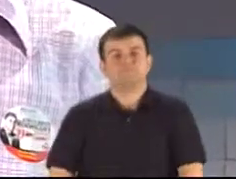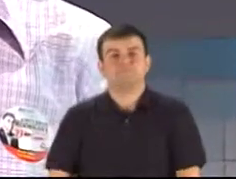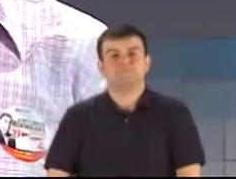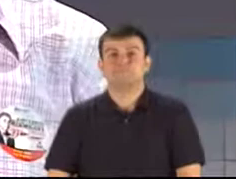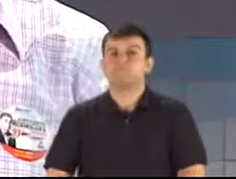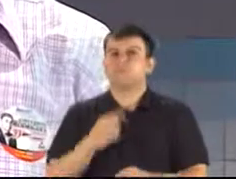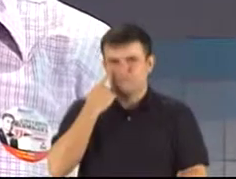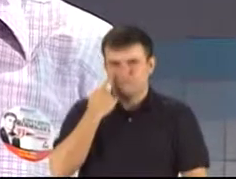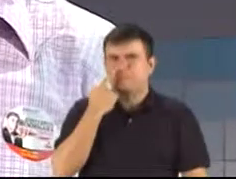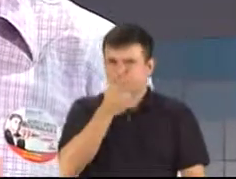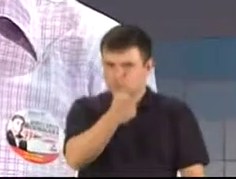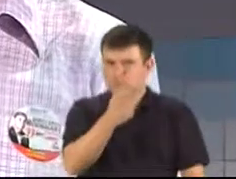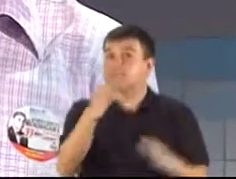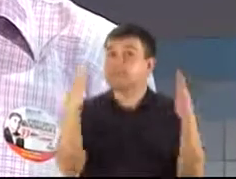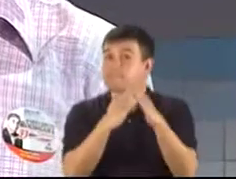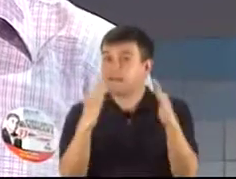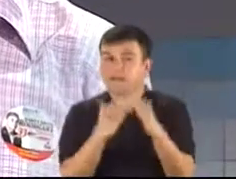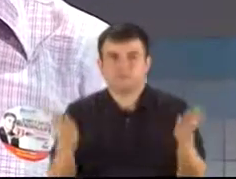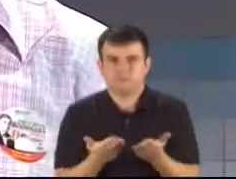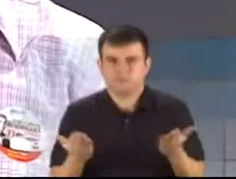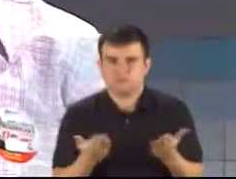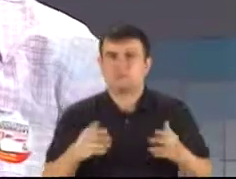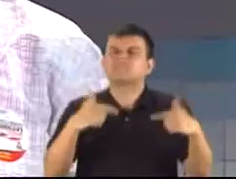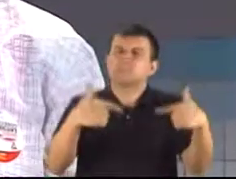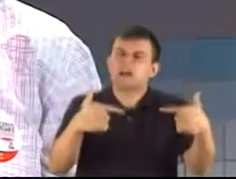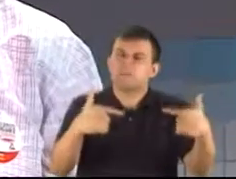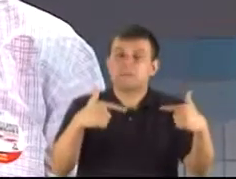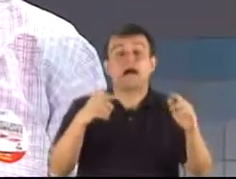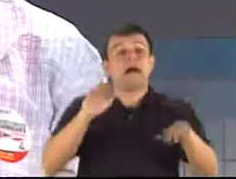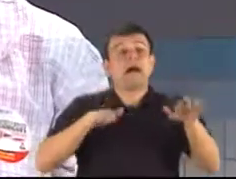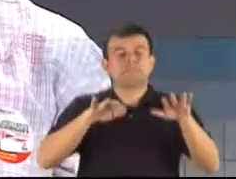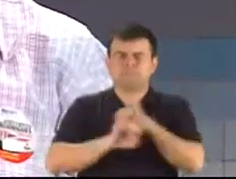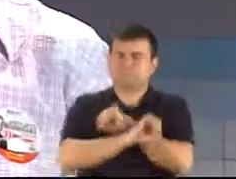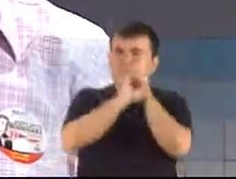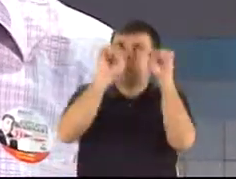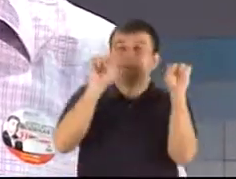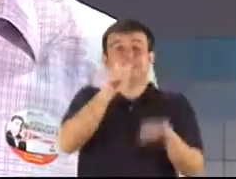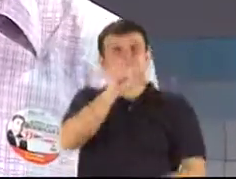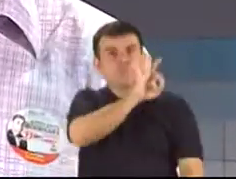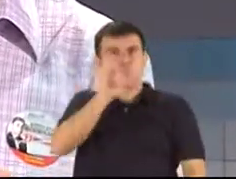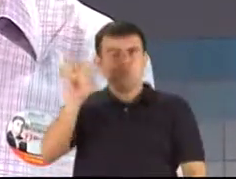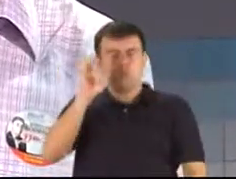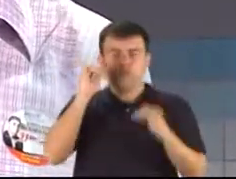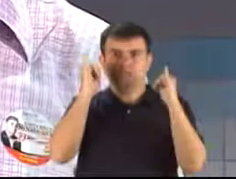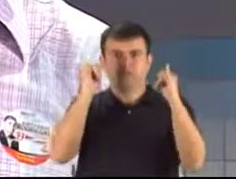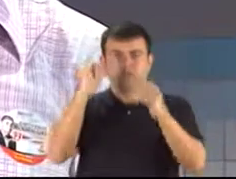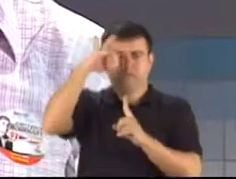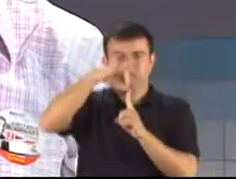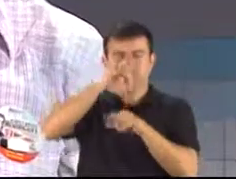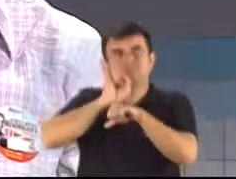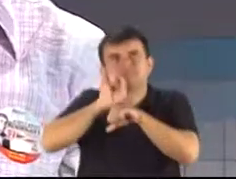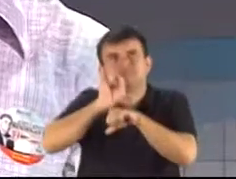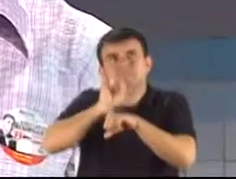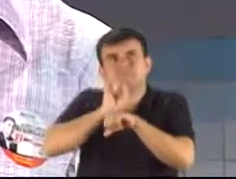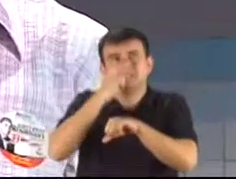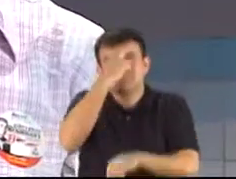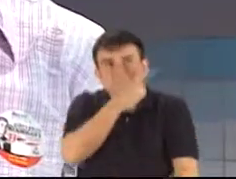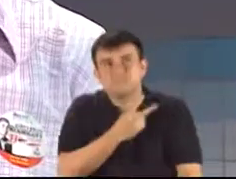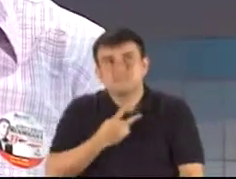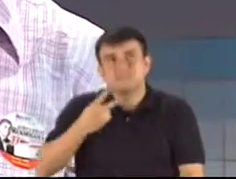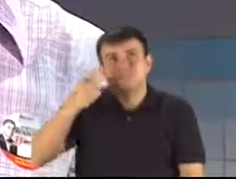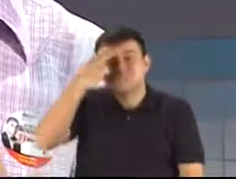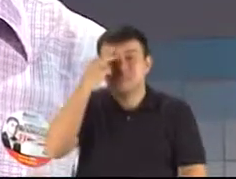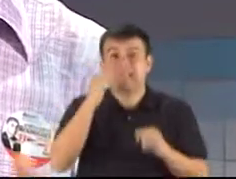você que é um trabalhador que tem que estar 5 horas da manhã, às vezes, numa parada de ônibus, esperando um ônibus 2 horas na parada e deixa a sua